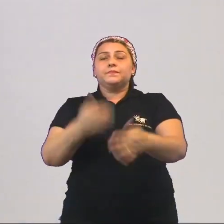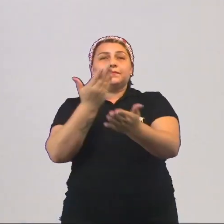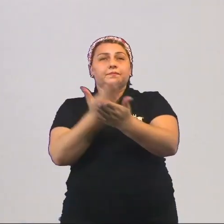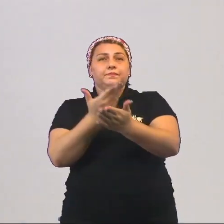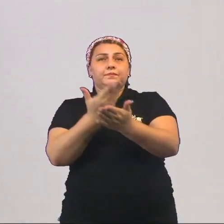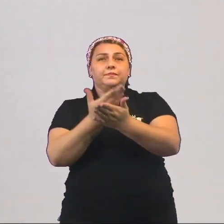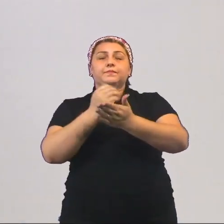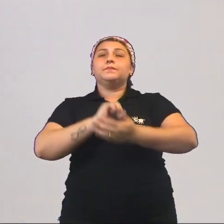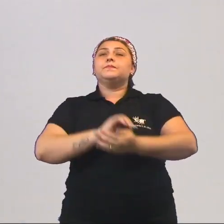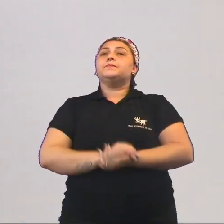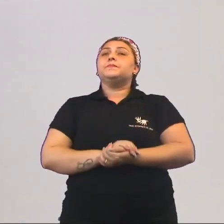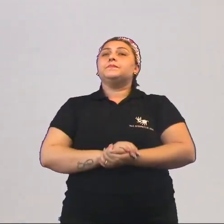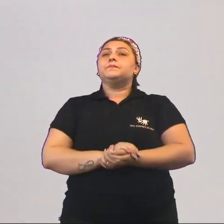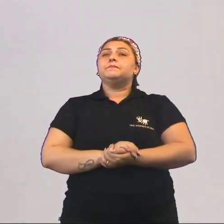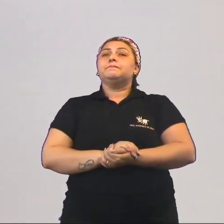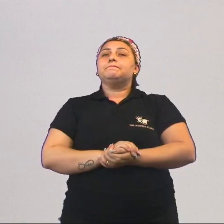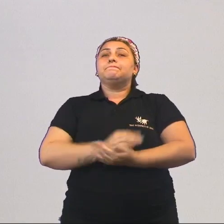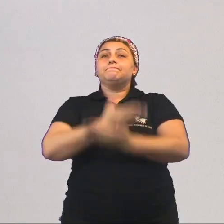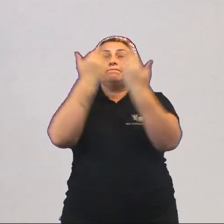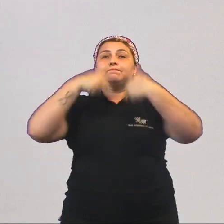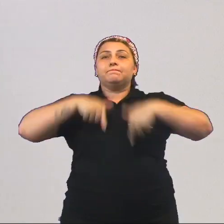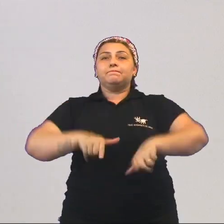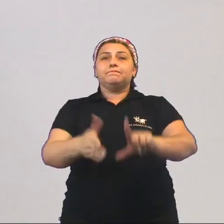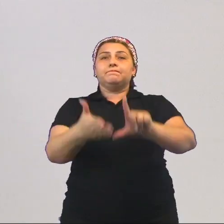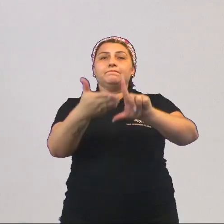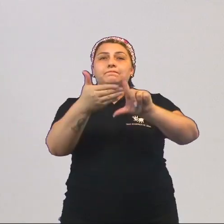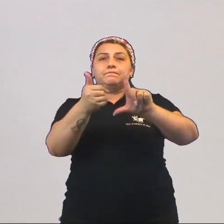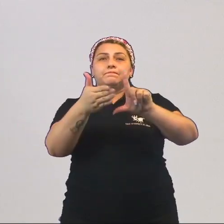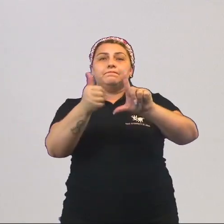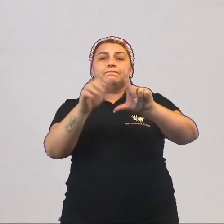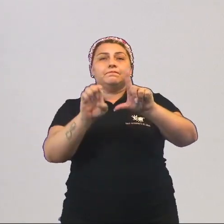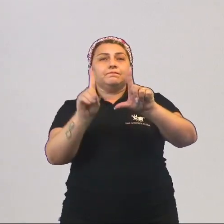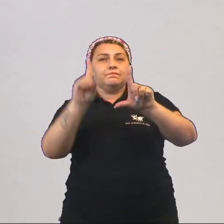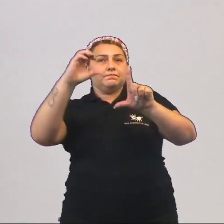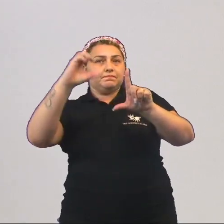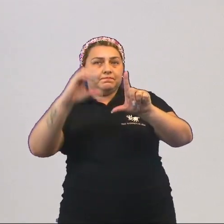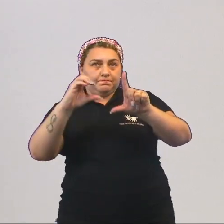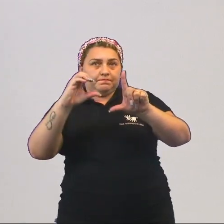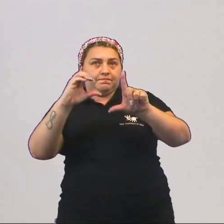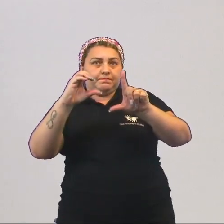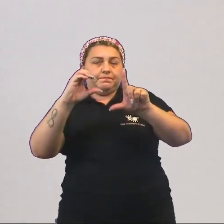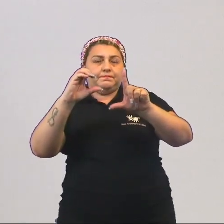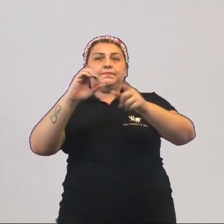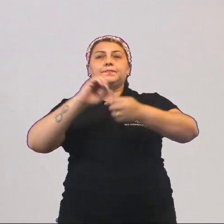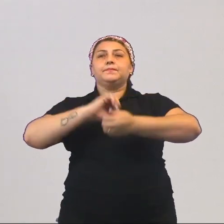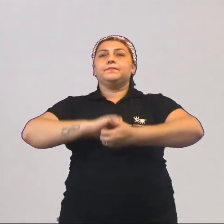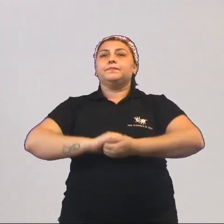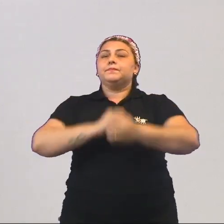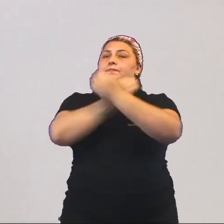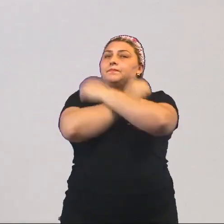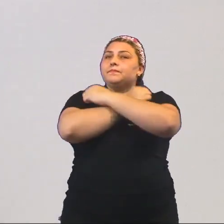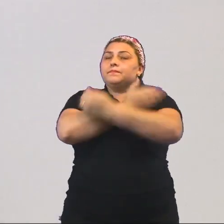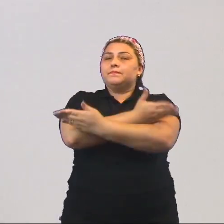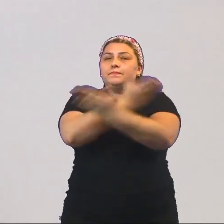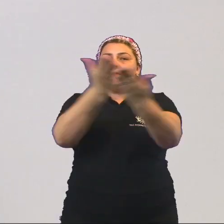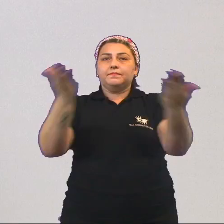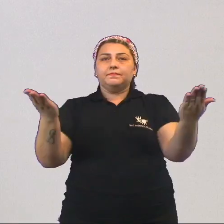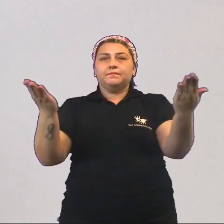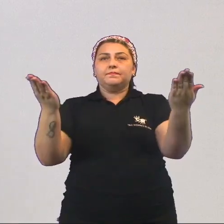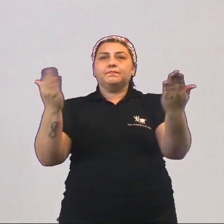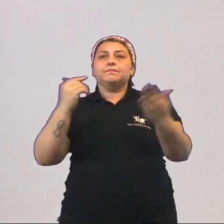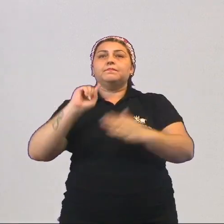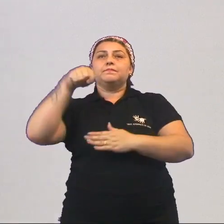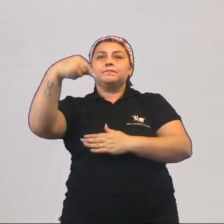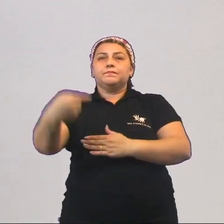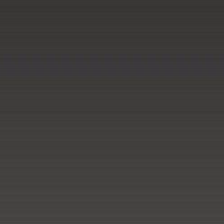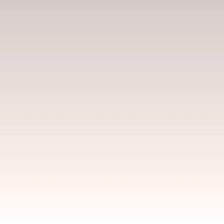essa aula. E não deixe de acessar a plataforma eduque.ac. Um abraço a todos vocês